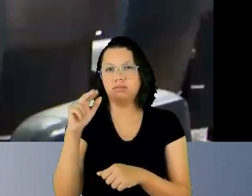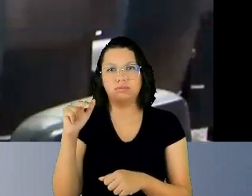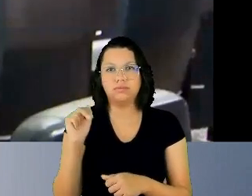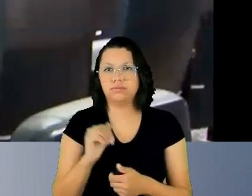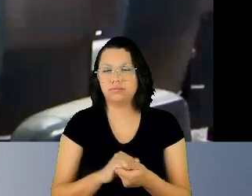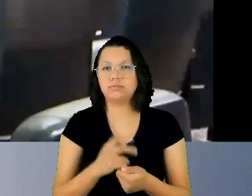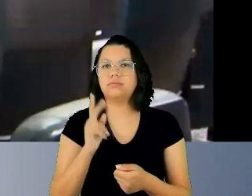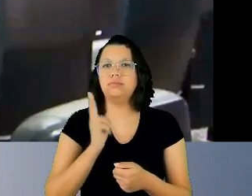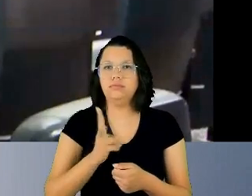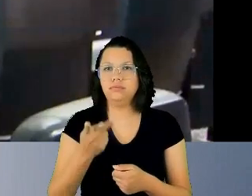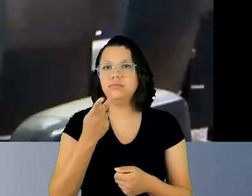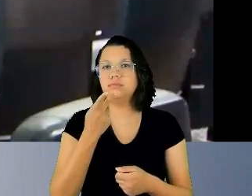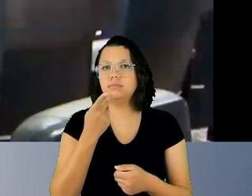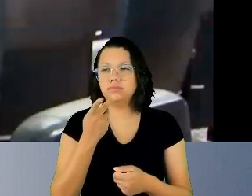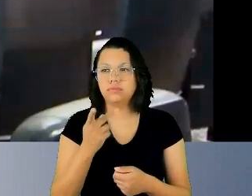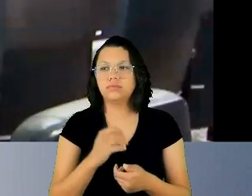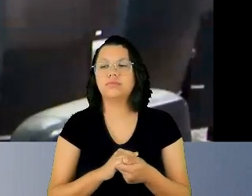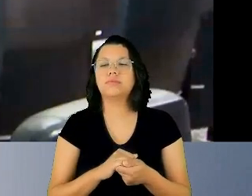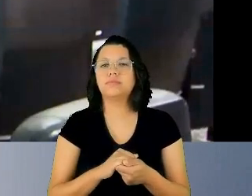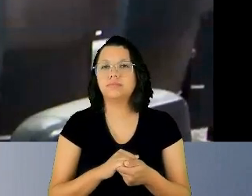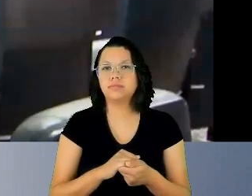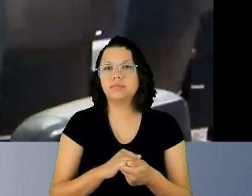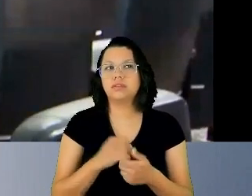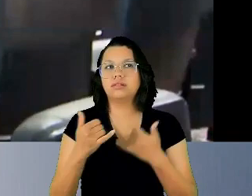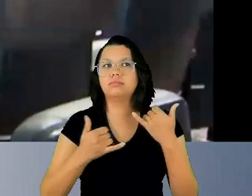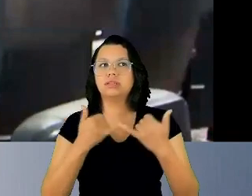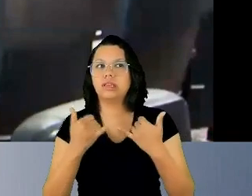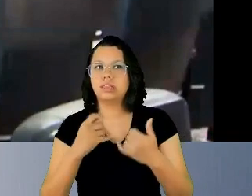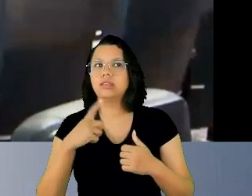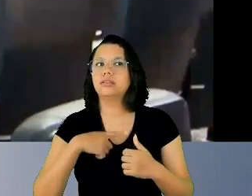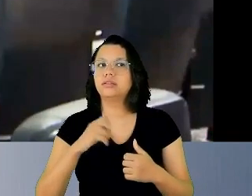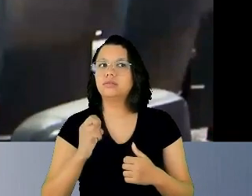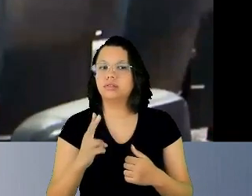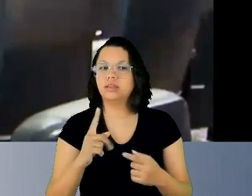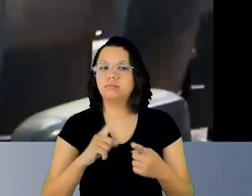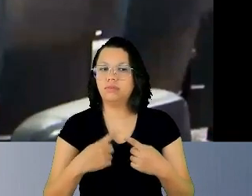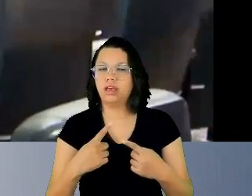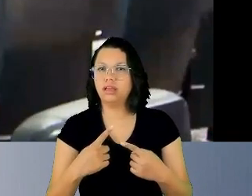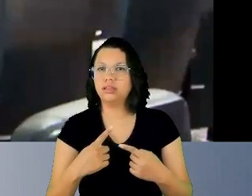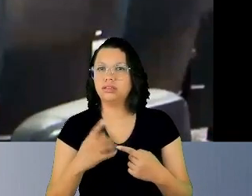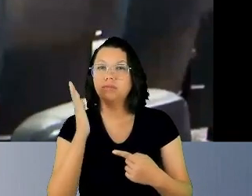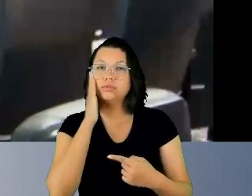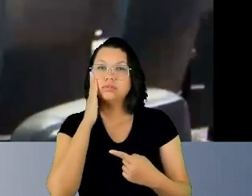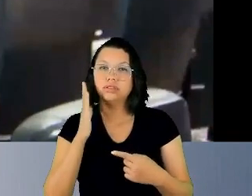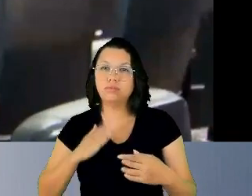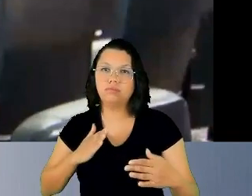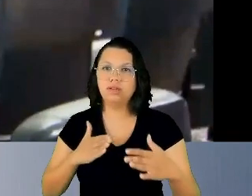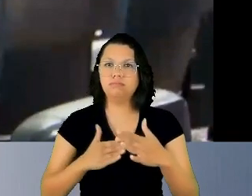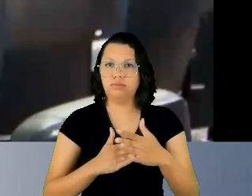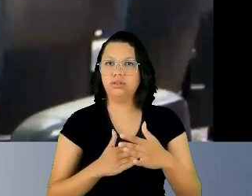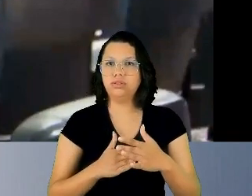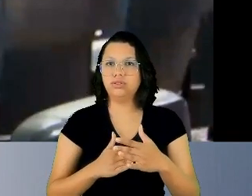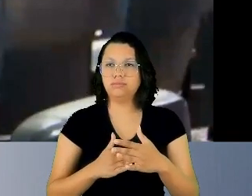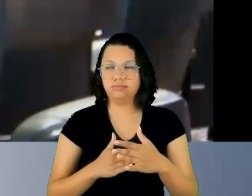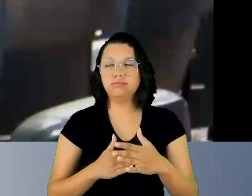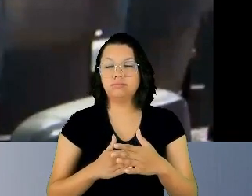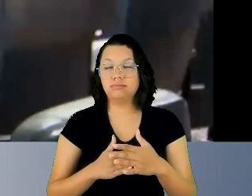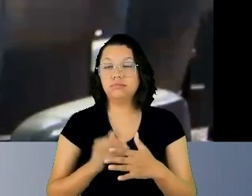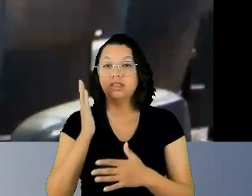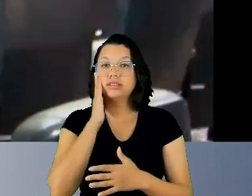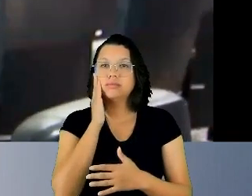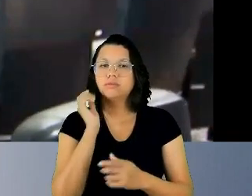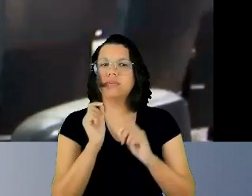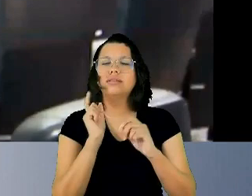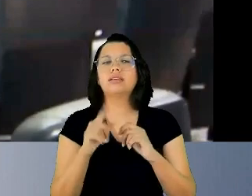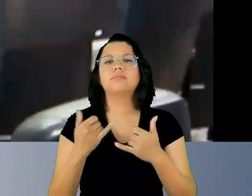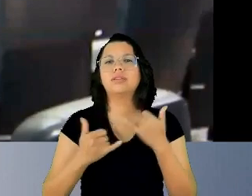tem, tem, tem, mas a gente tem que saber se impor, a gente tem que saber até onde é brincadeira, até onde é malícia, e tem que falar.